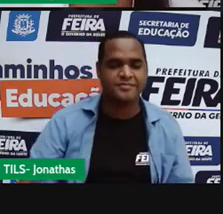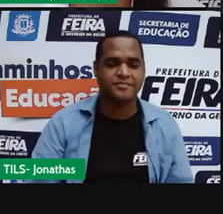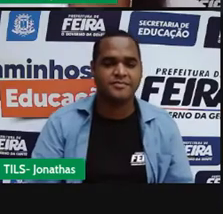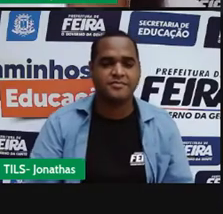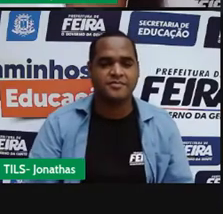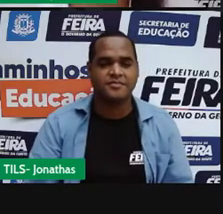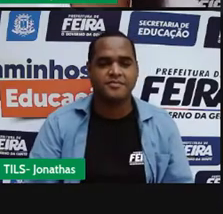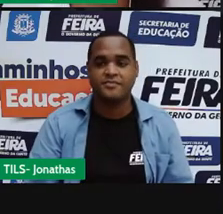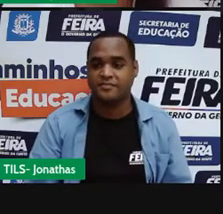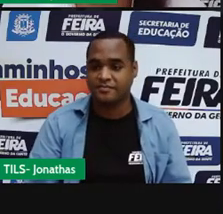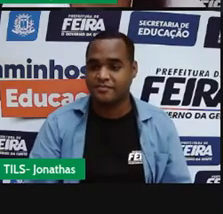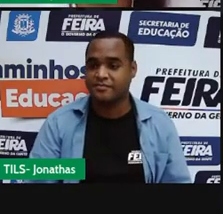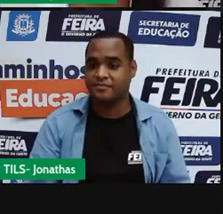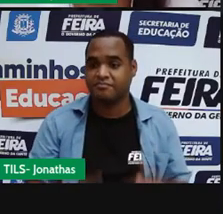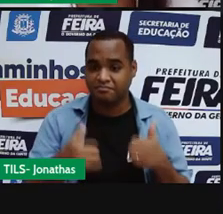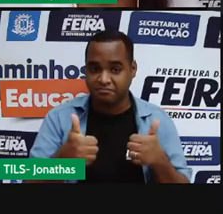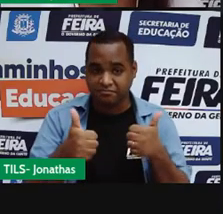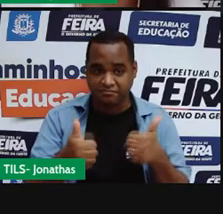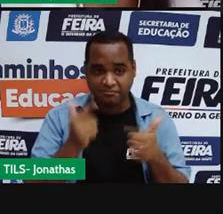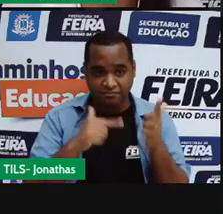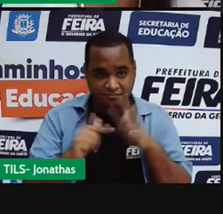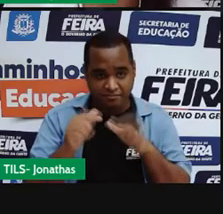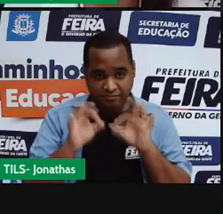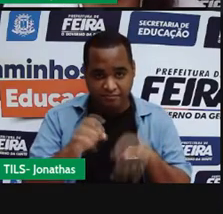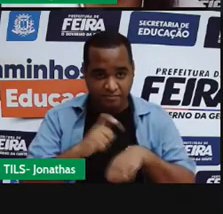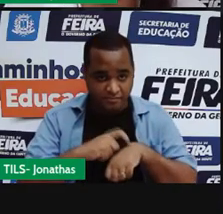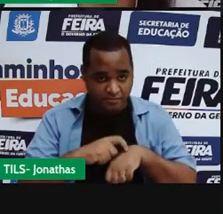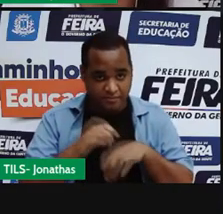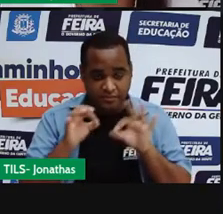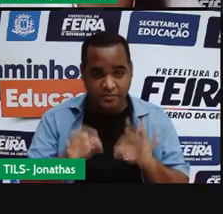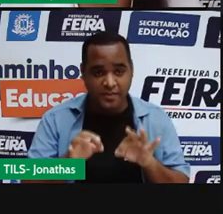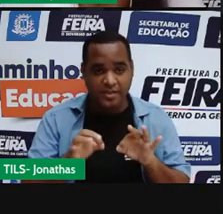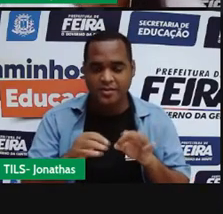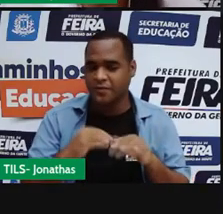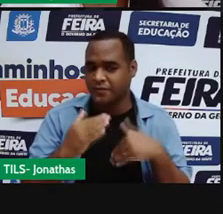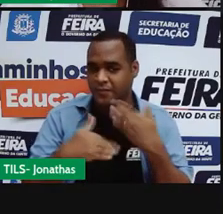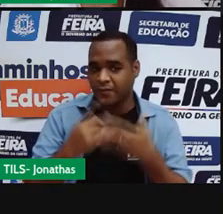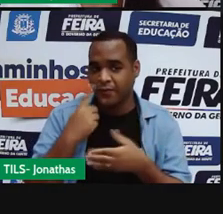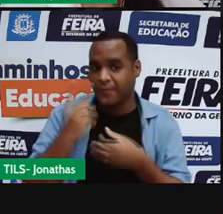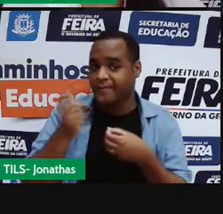E aí, pessoal, já deu tempo de vocês escreverem aqui no chat? Vou voltar para conferir, tá?